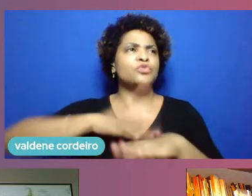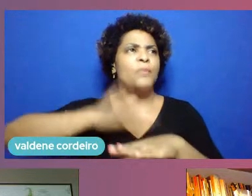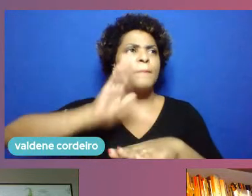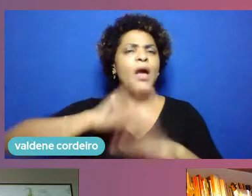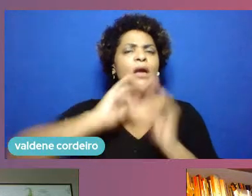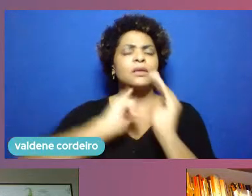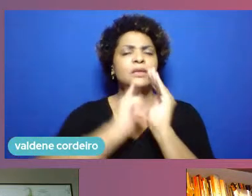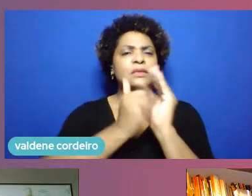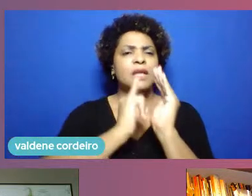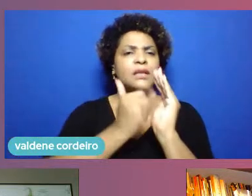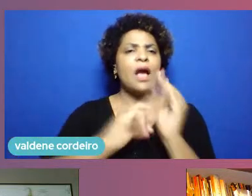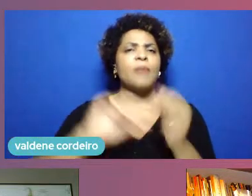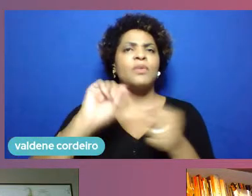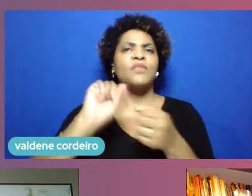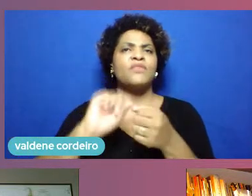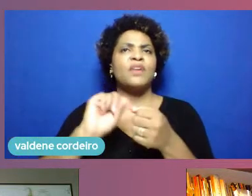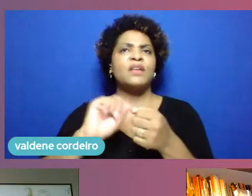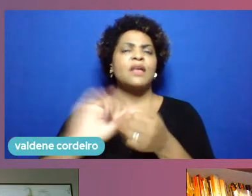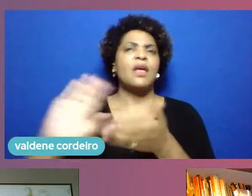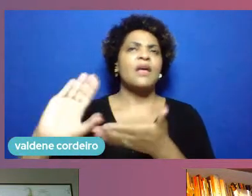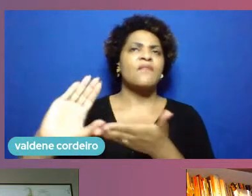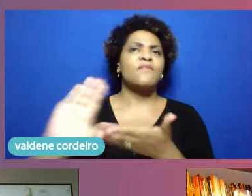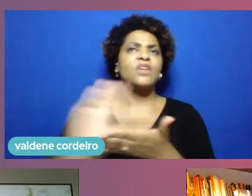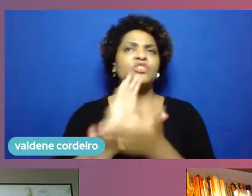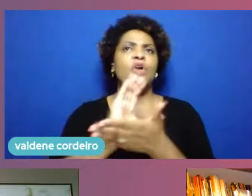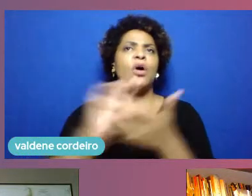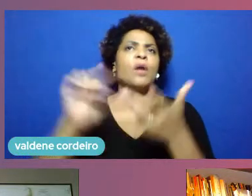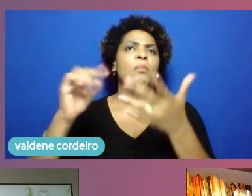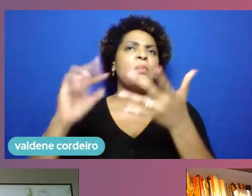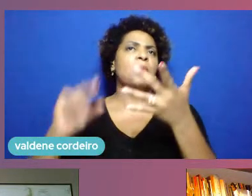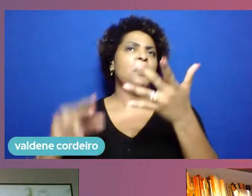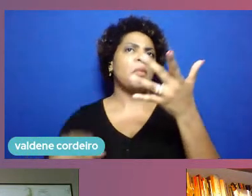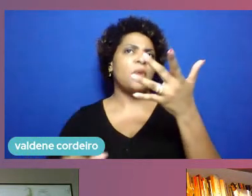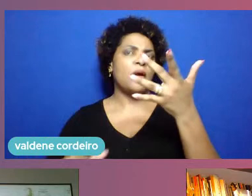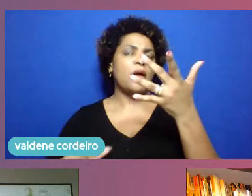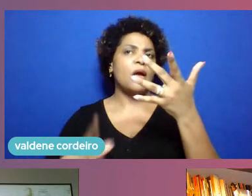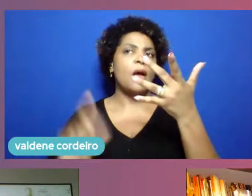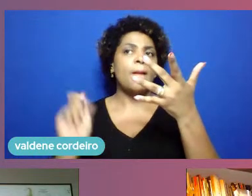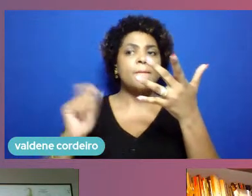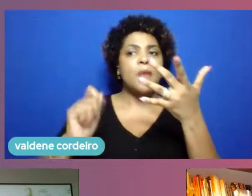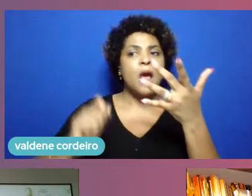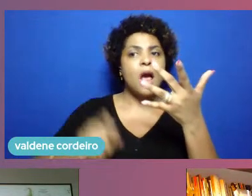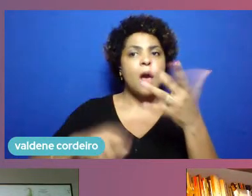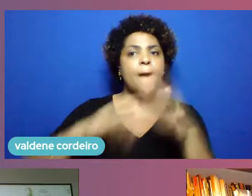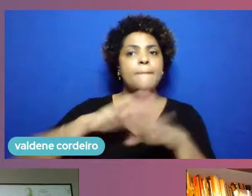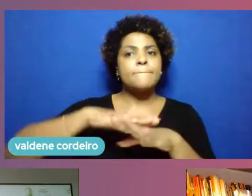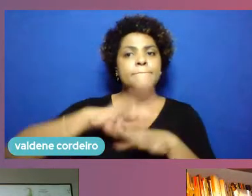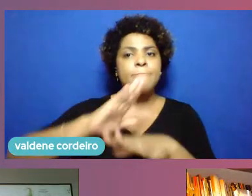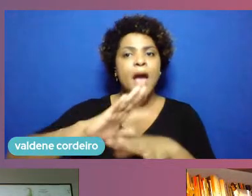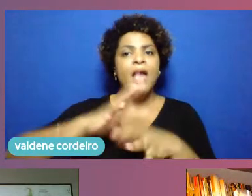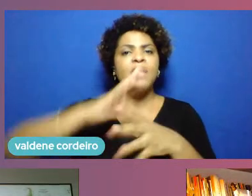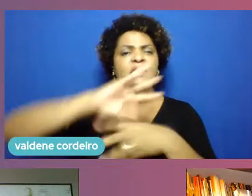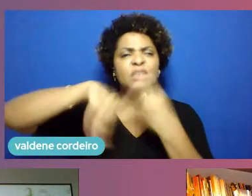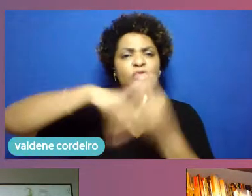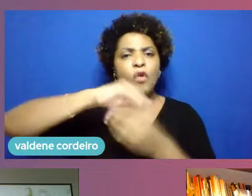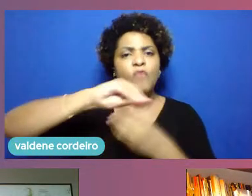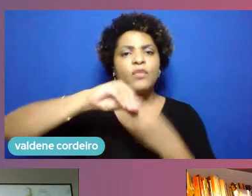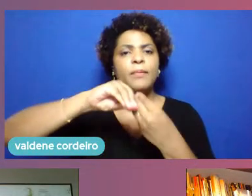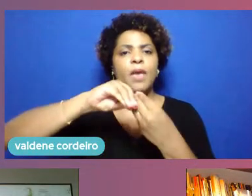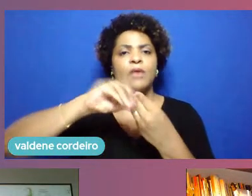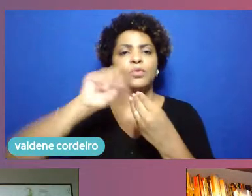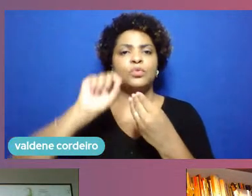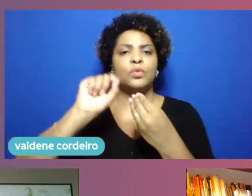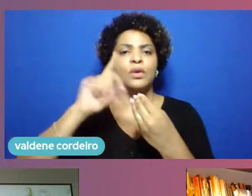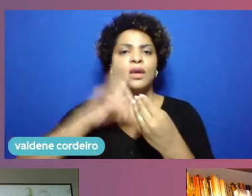investidores e tantos outros para que possa estar gerando mais liga e mais densidade do que já temos aqui de